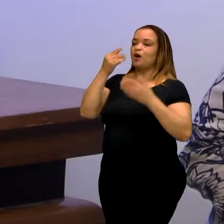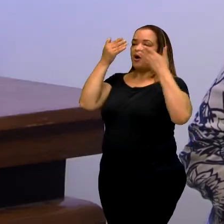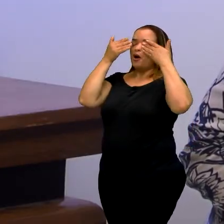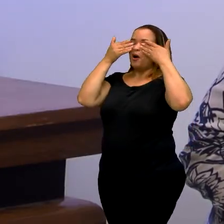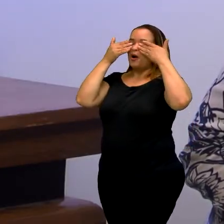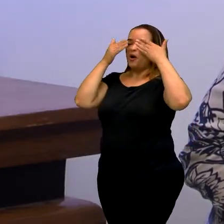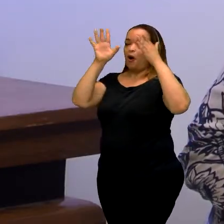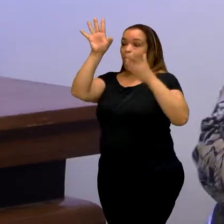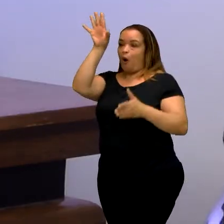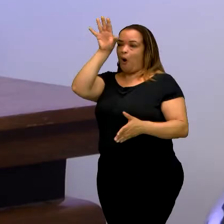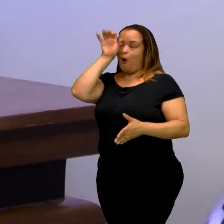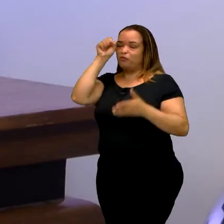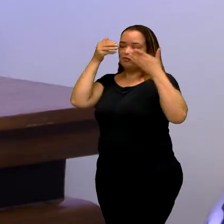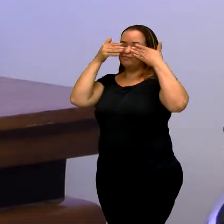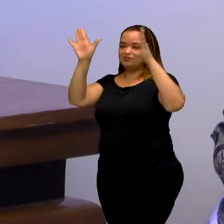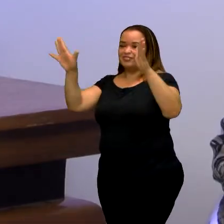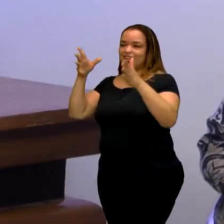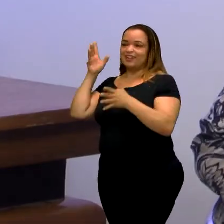com as mãos.